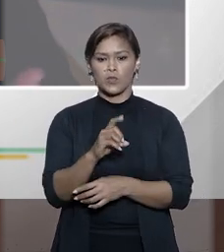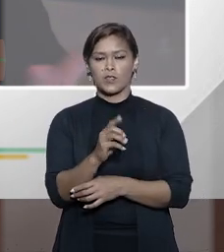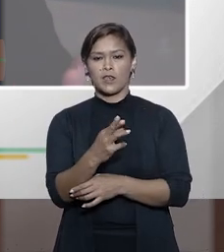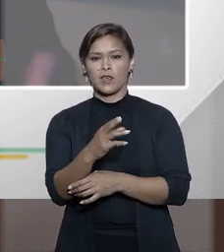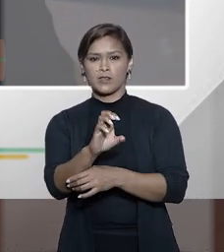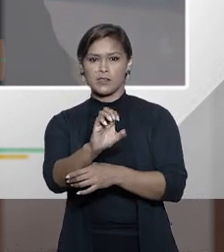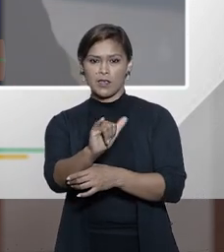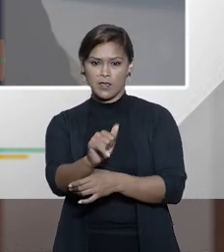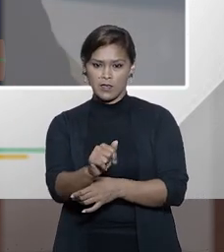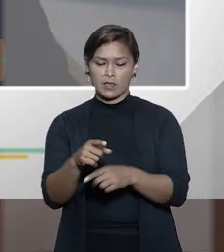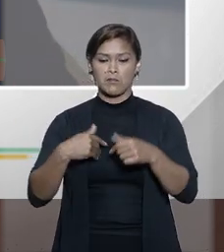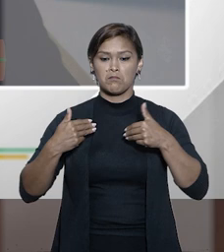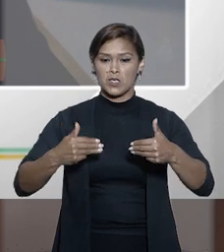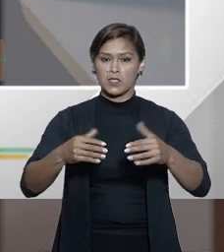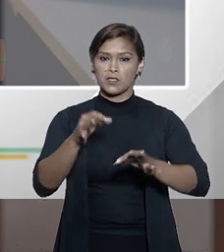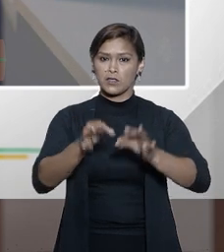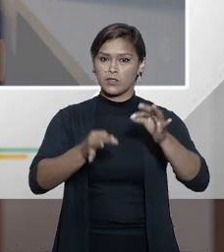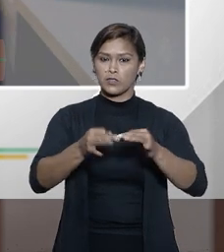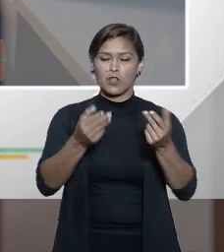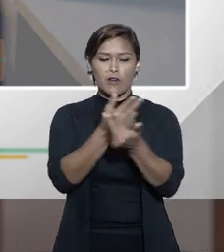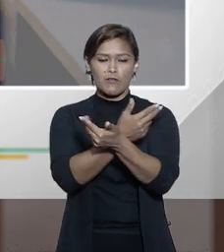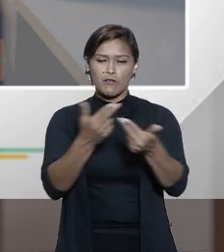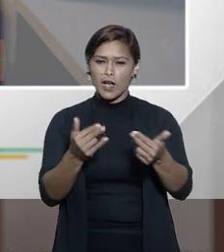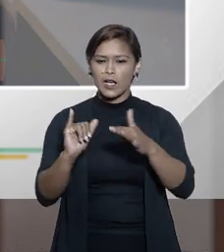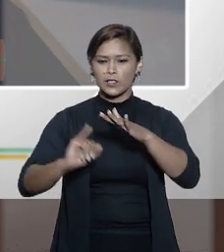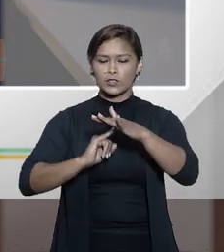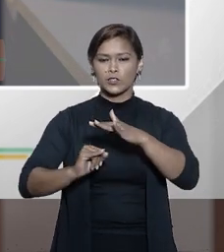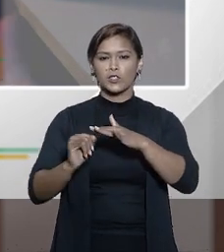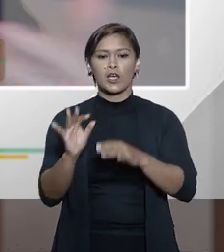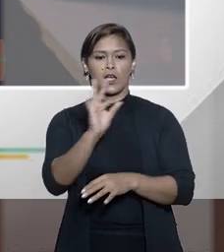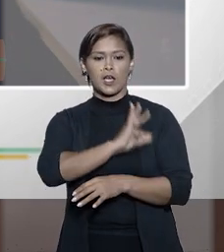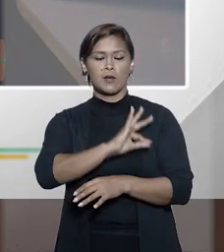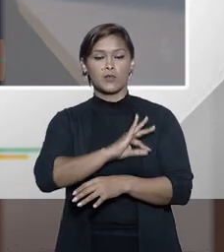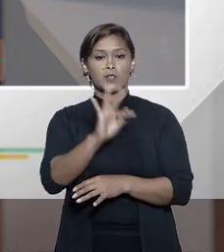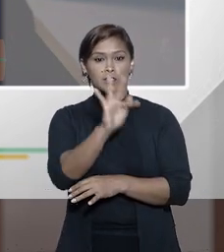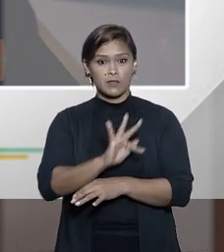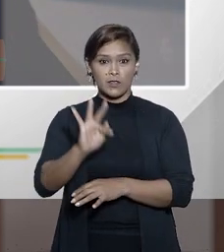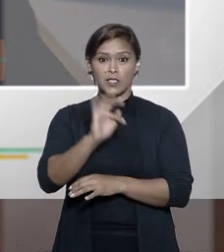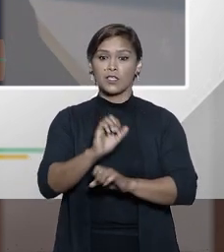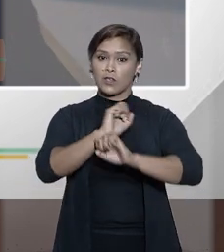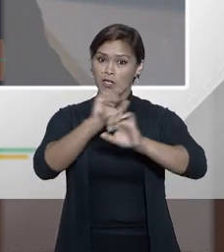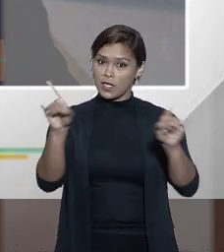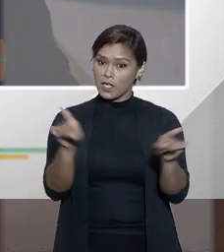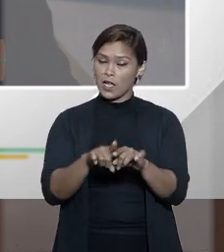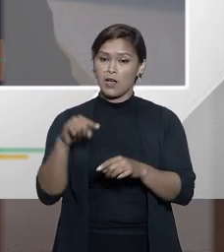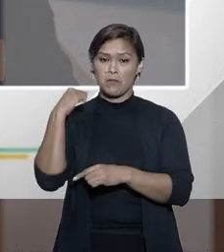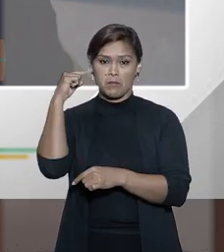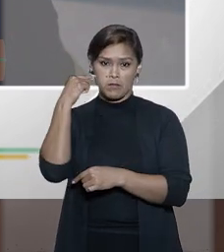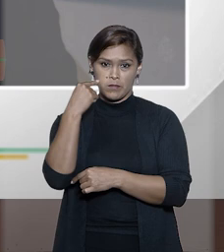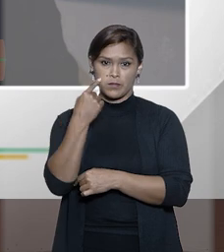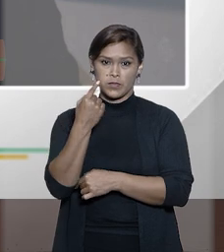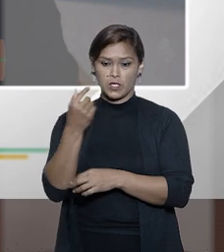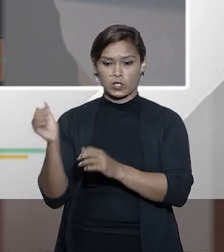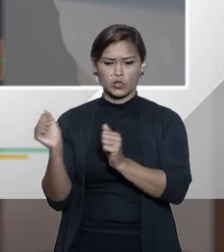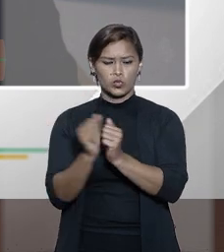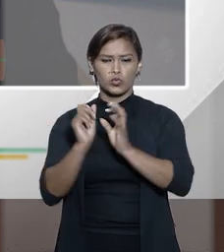DRCI, Ministério da Justiça, de uma série de instituições, a Polícia Federal, e, evidentemente, também da Advocacia,